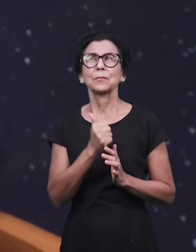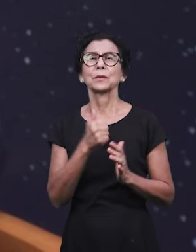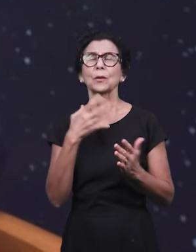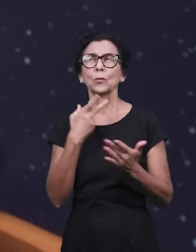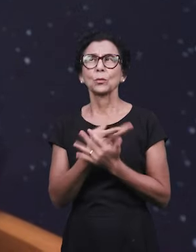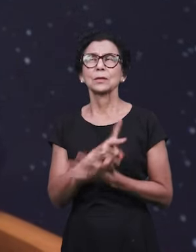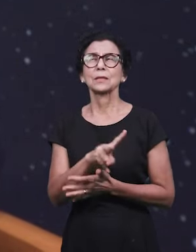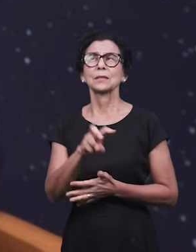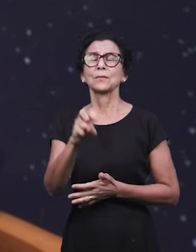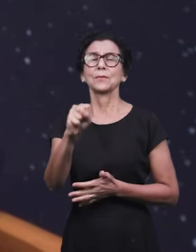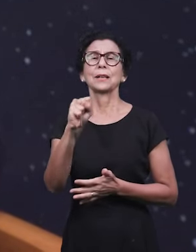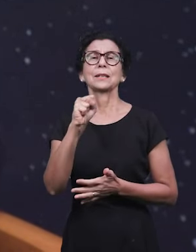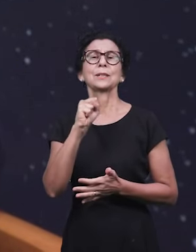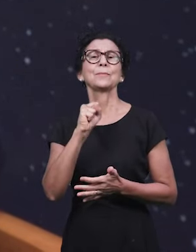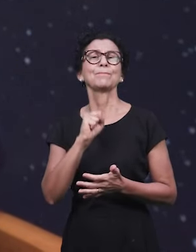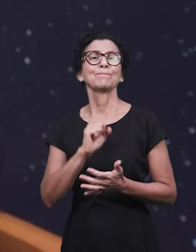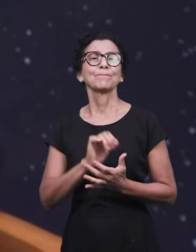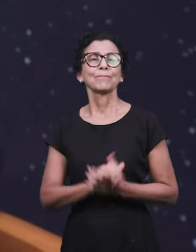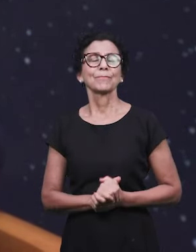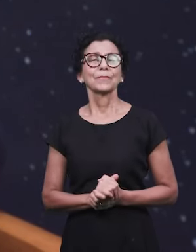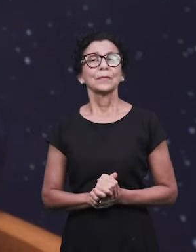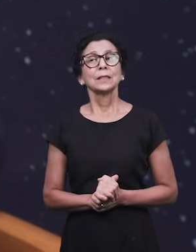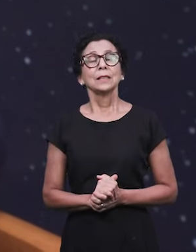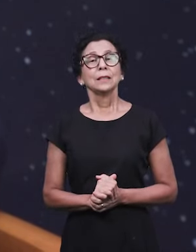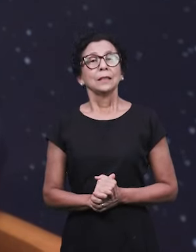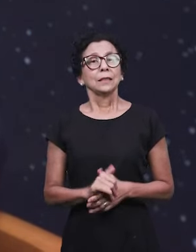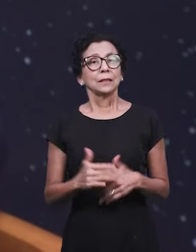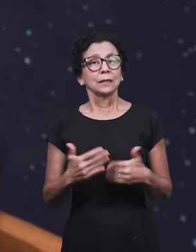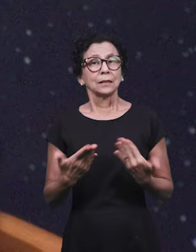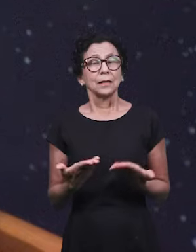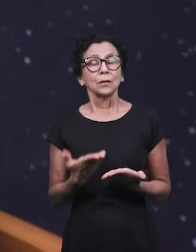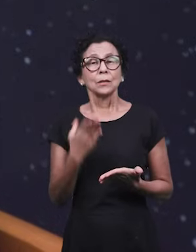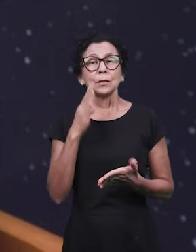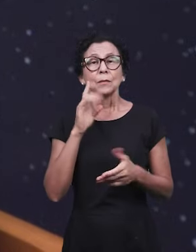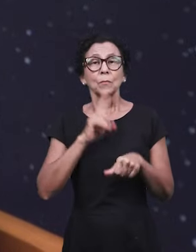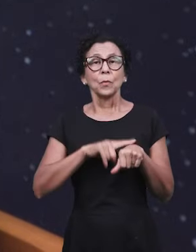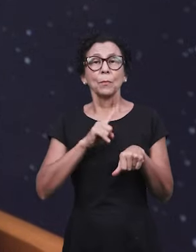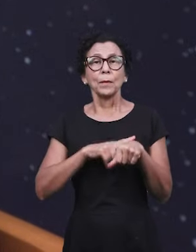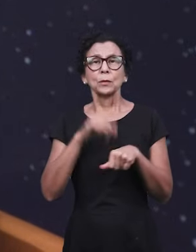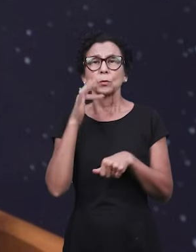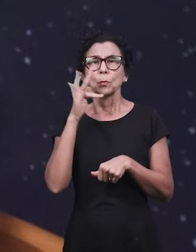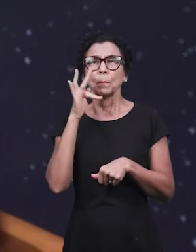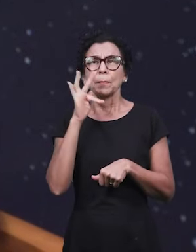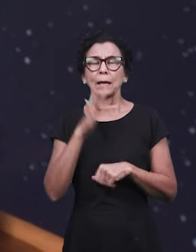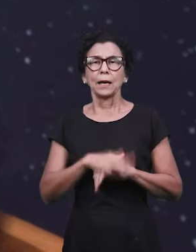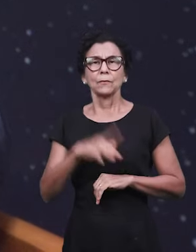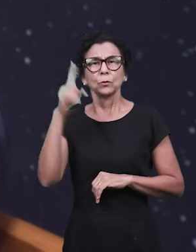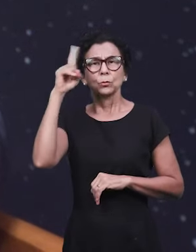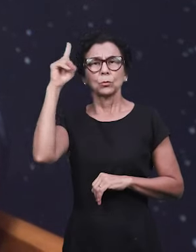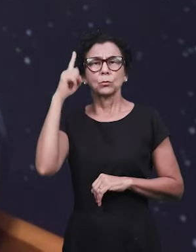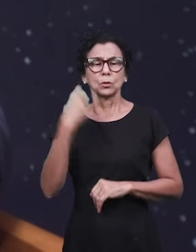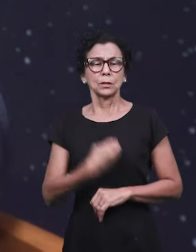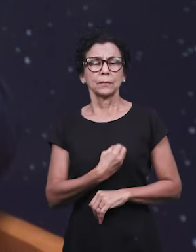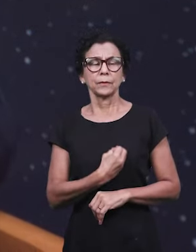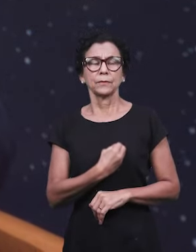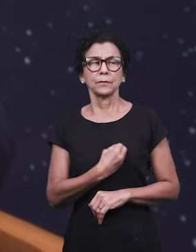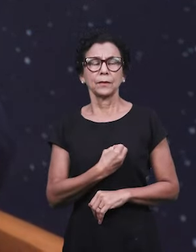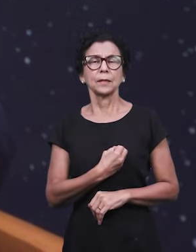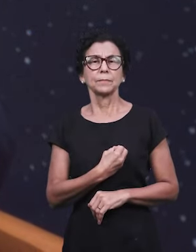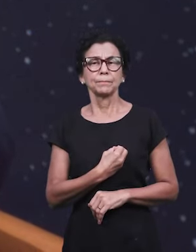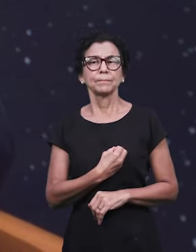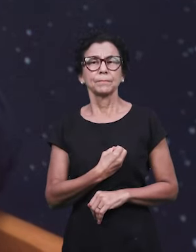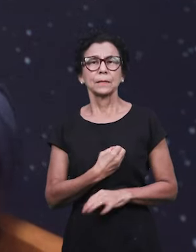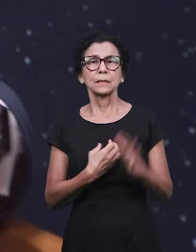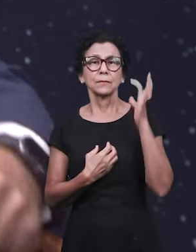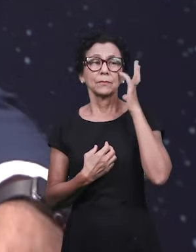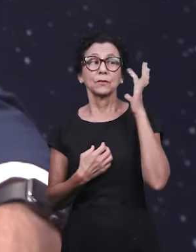espírito de profecia, porque aí faz com que esse breve seja algo vivido na prática, porque ele guarda.